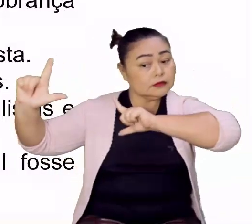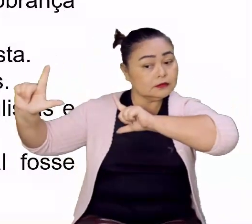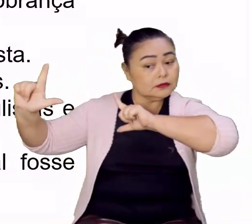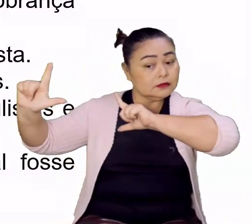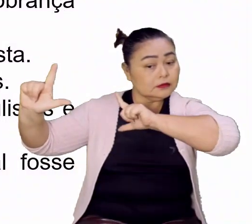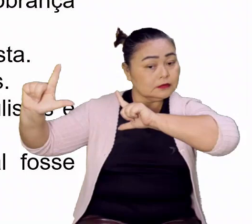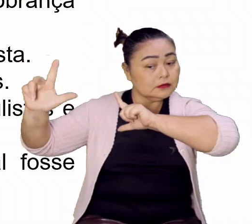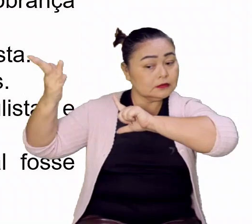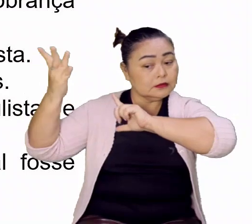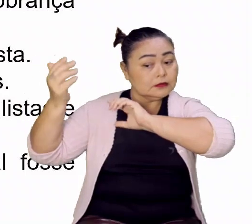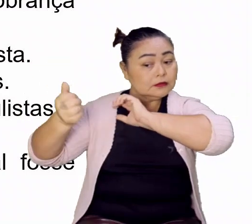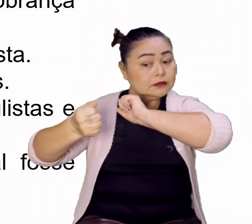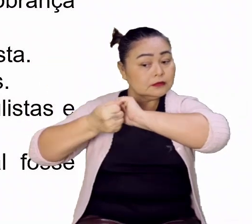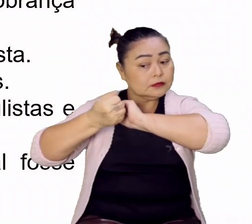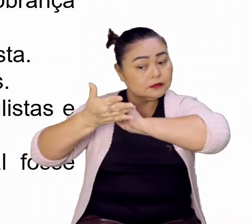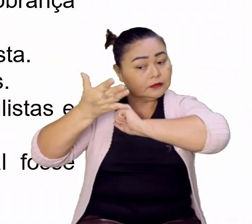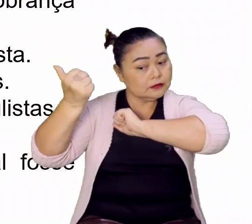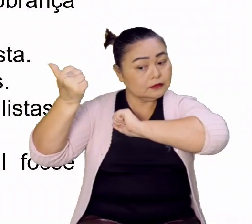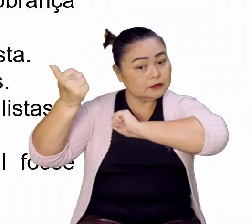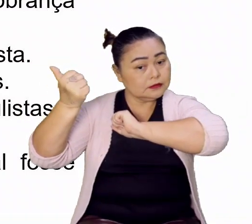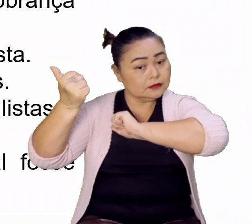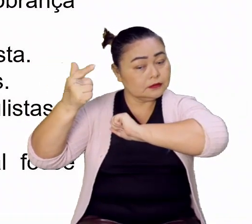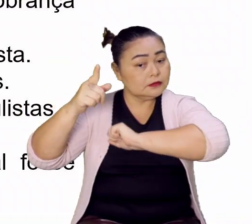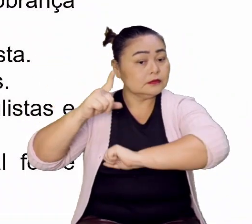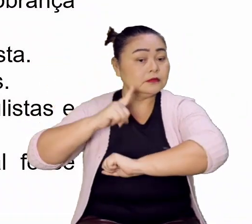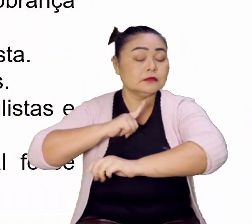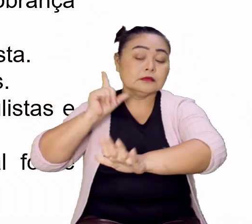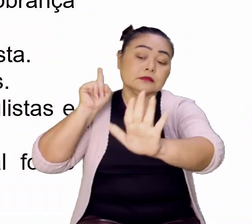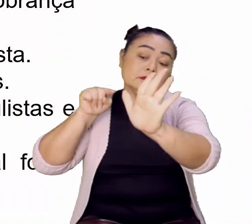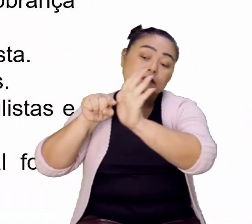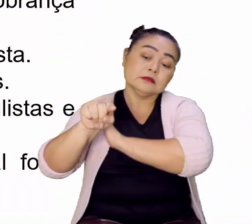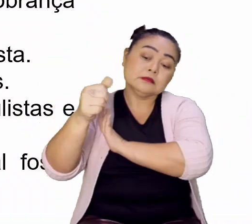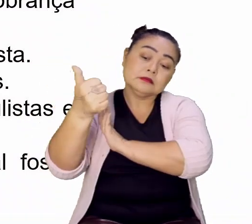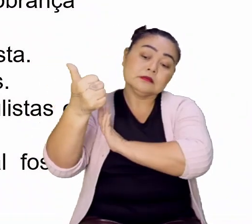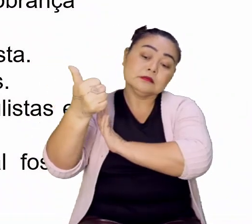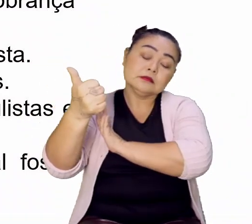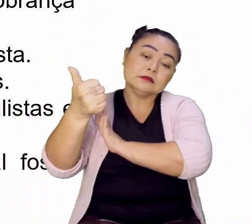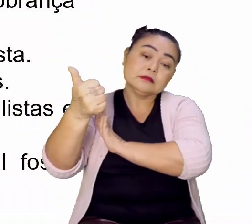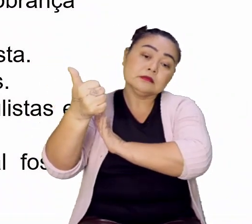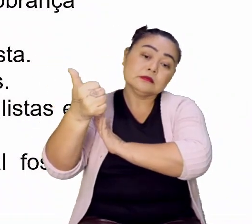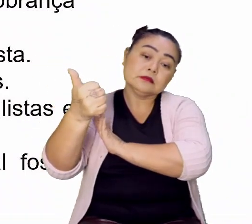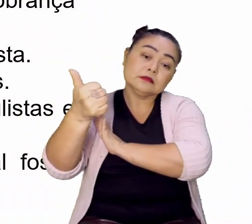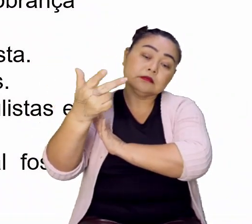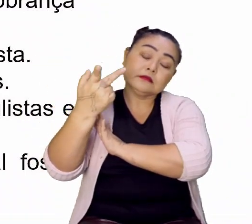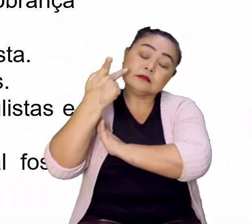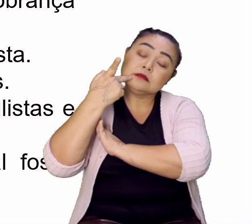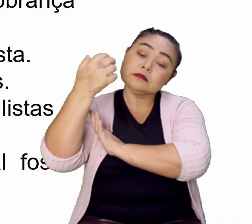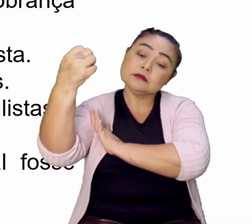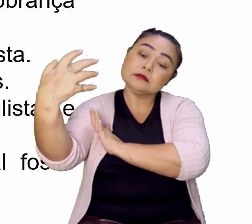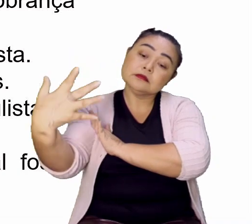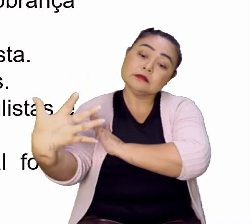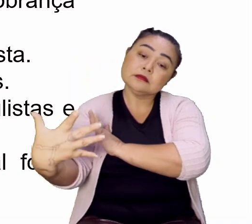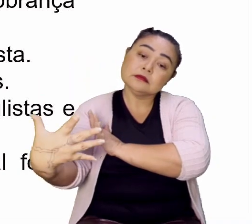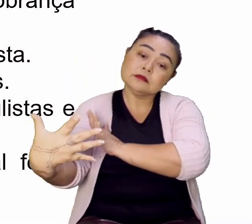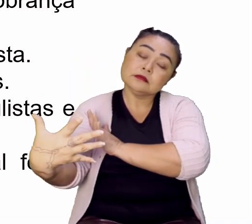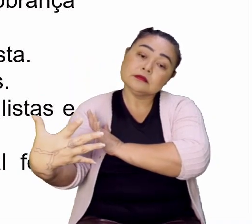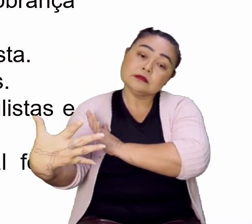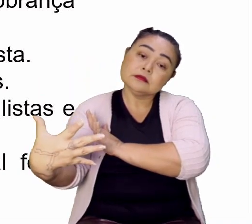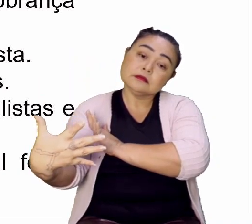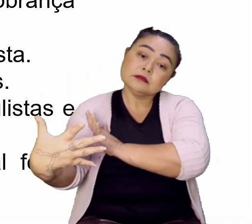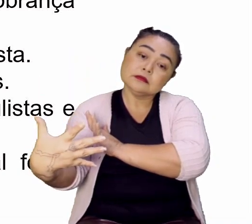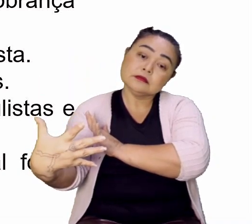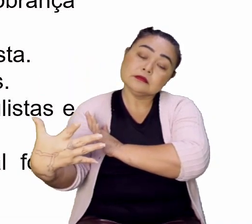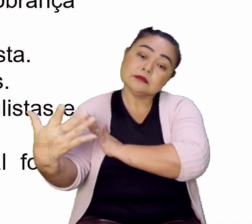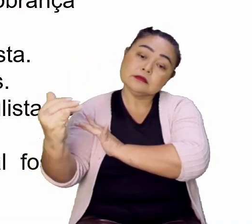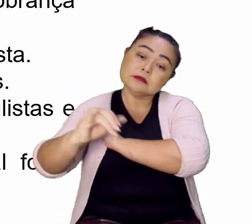Veja comigo. Eu tenho aí a primeira questão. Ela diz o seguinte. A